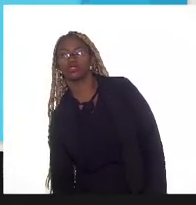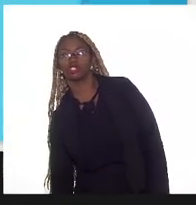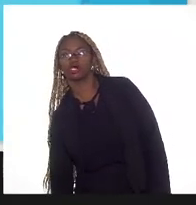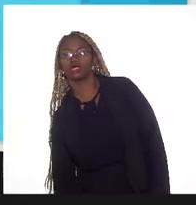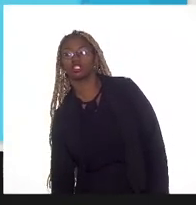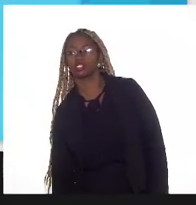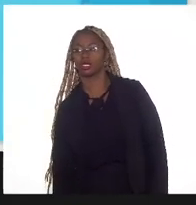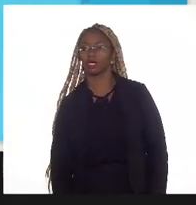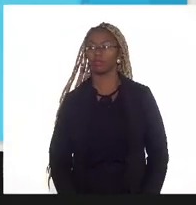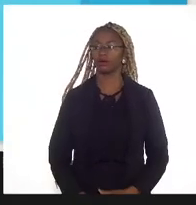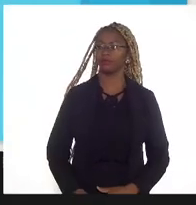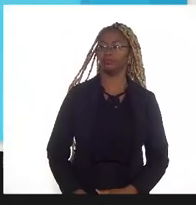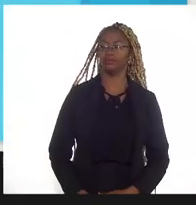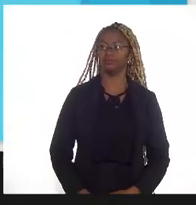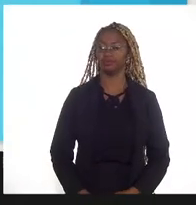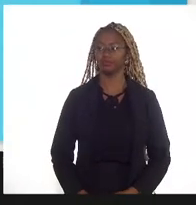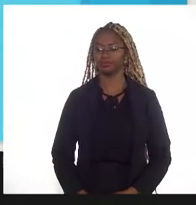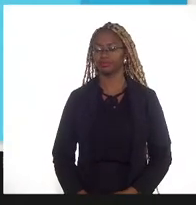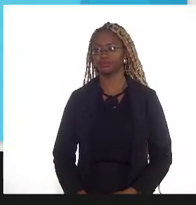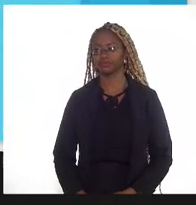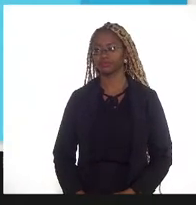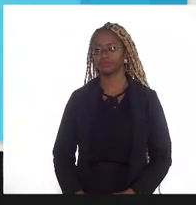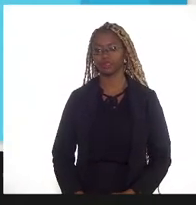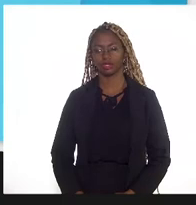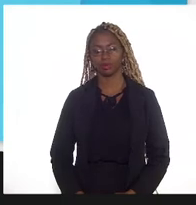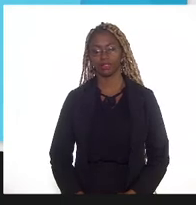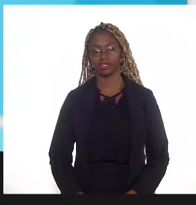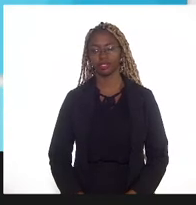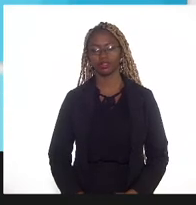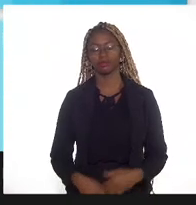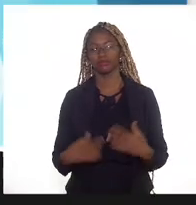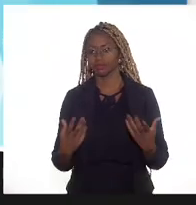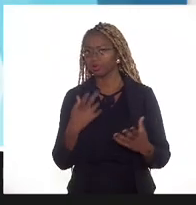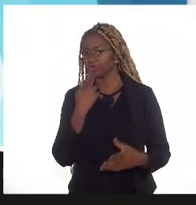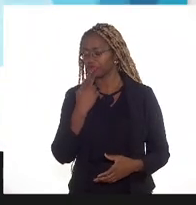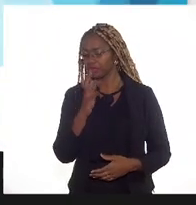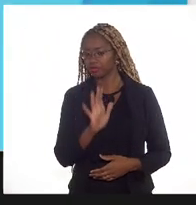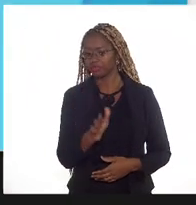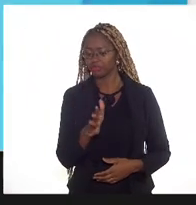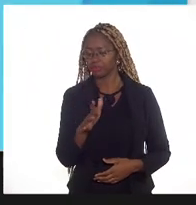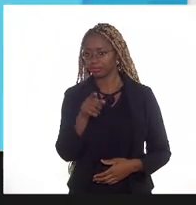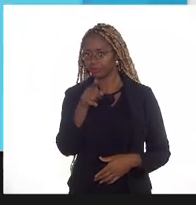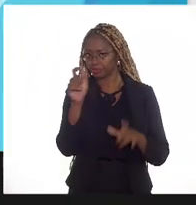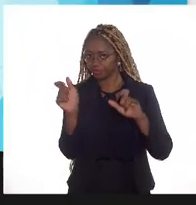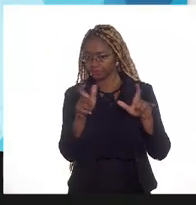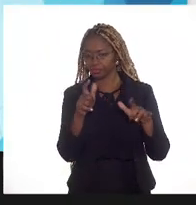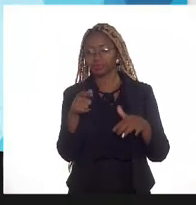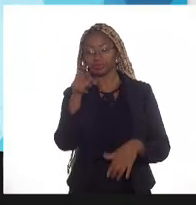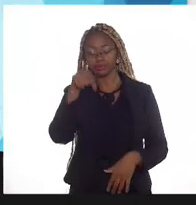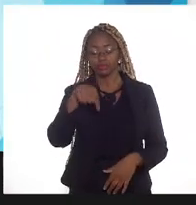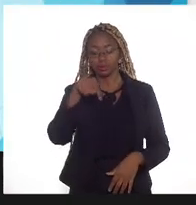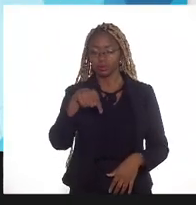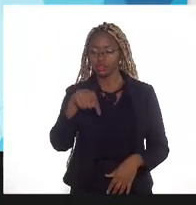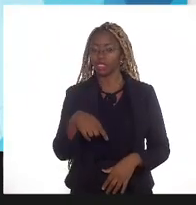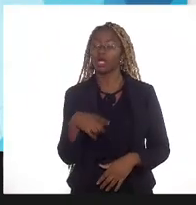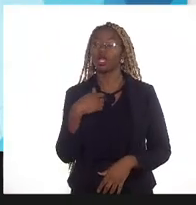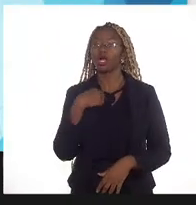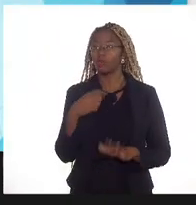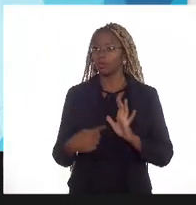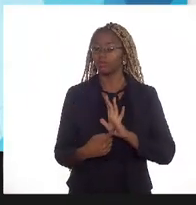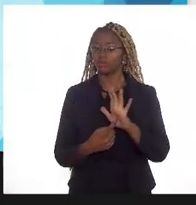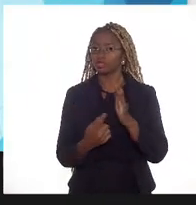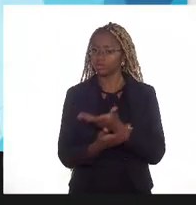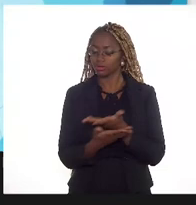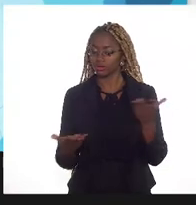em termos de variabilidade de demanda eu já falei e aqui eu queria mostrar para vocês